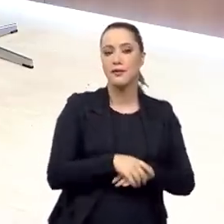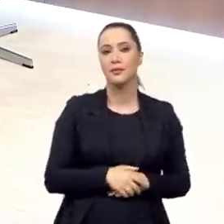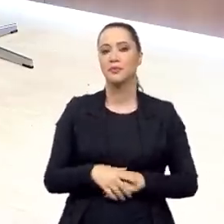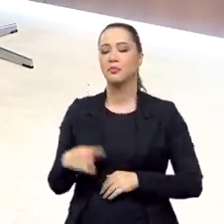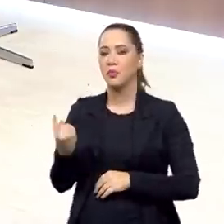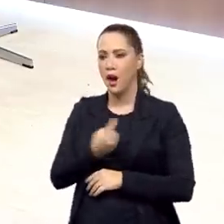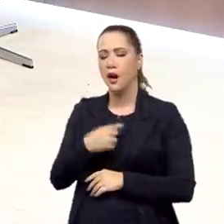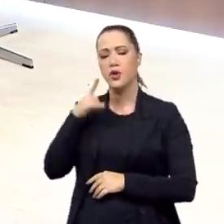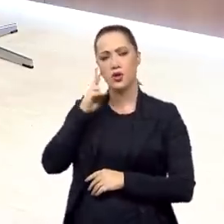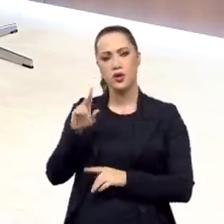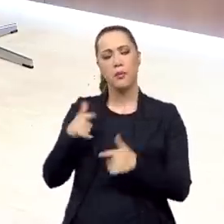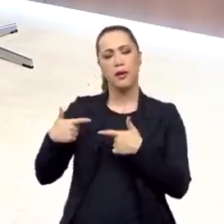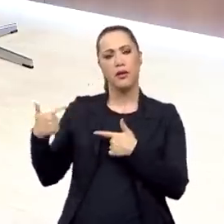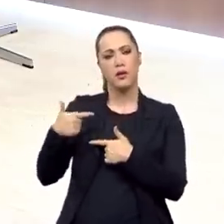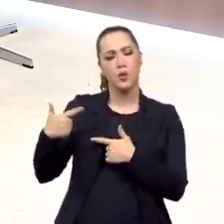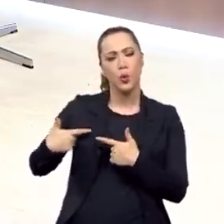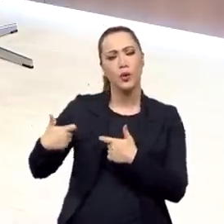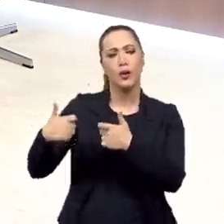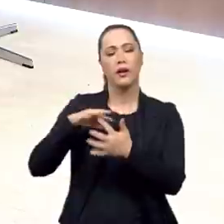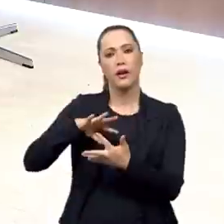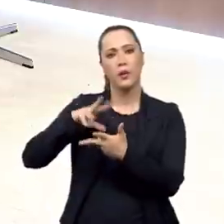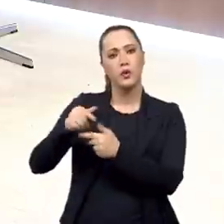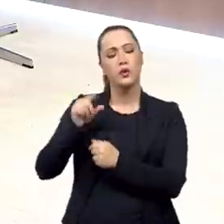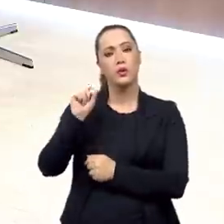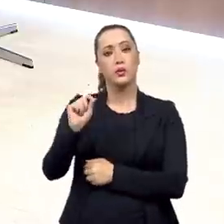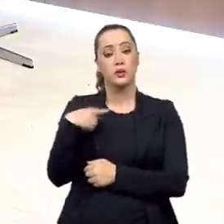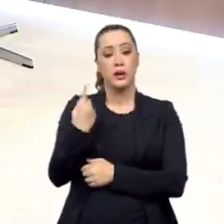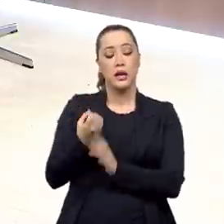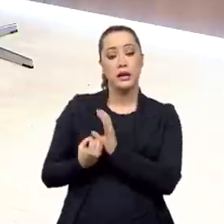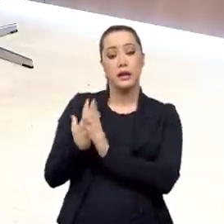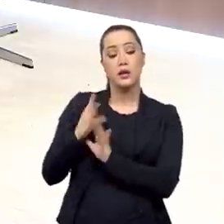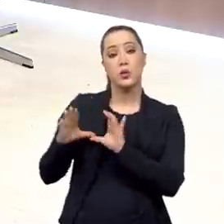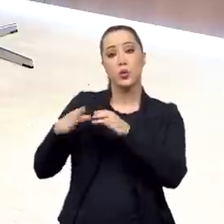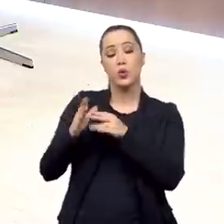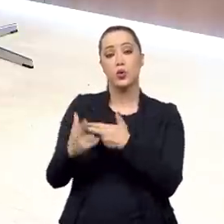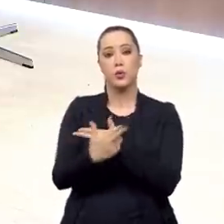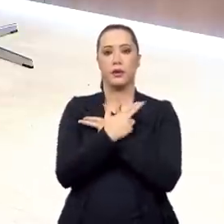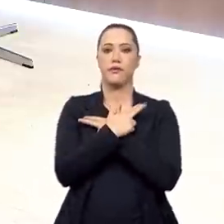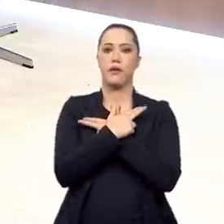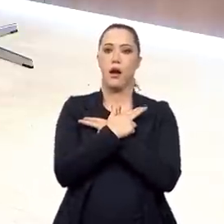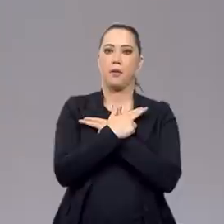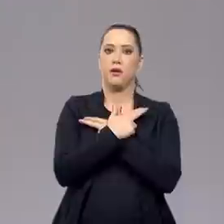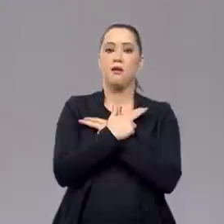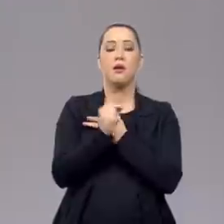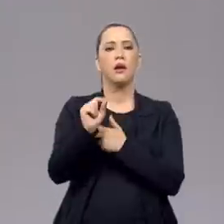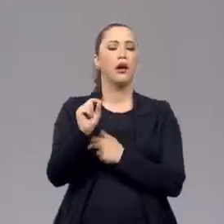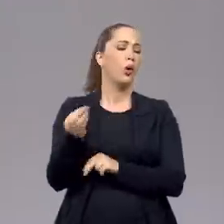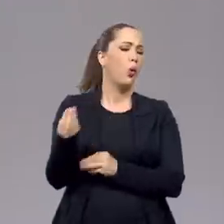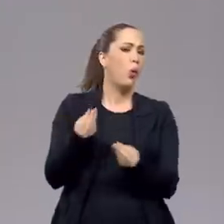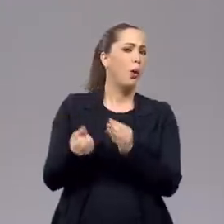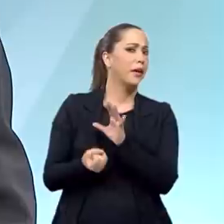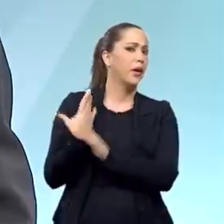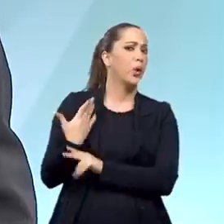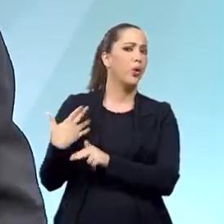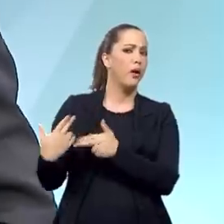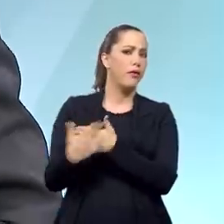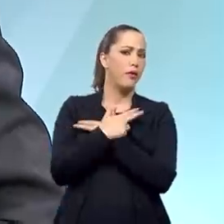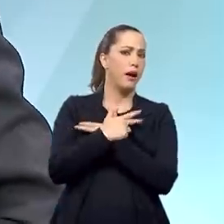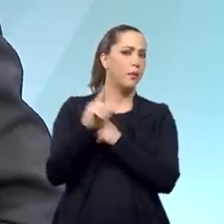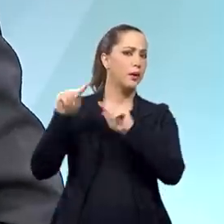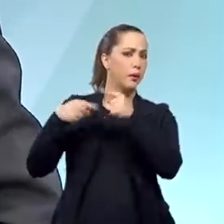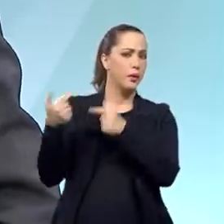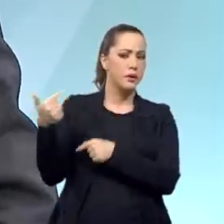devemos também à Segunda Guerra a criação da nossa Força Aérea, né, General? Explica para a gente como isso aconteceu. Bom,